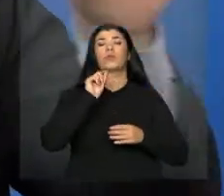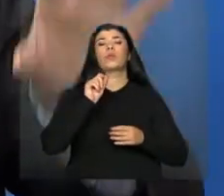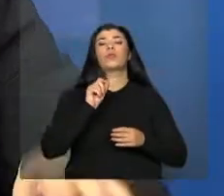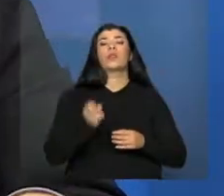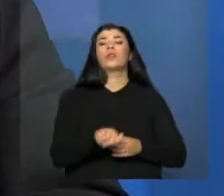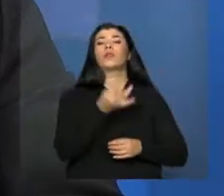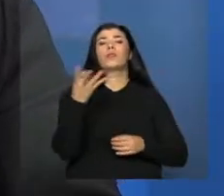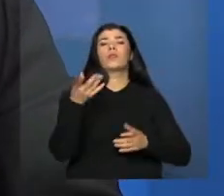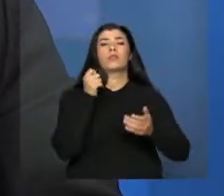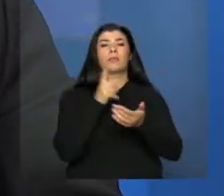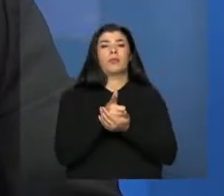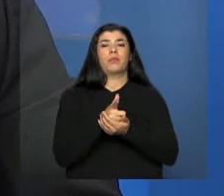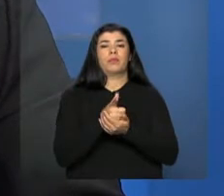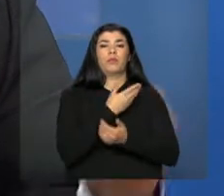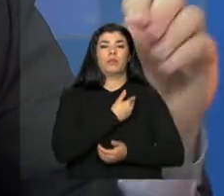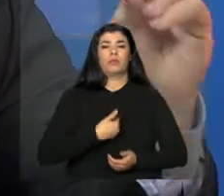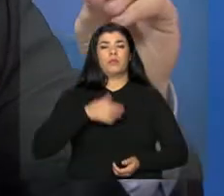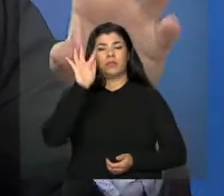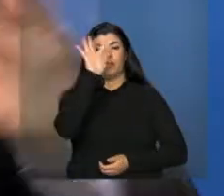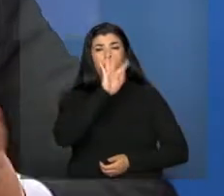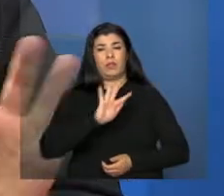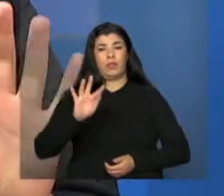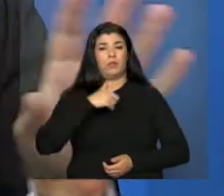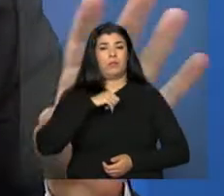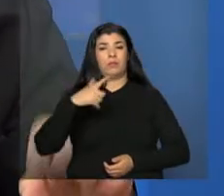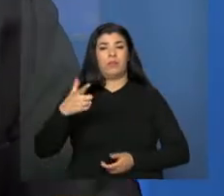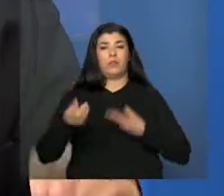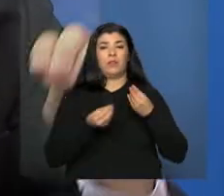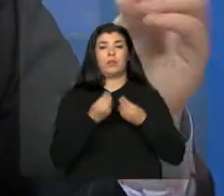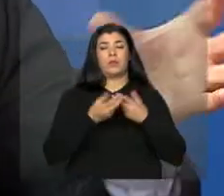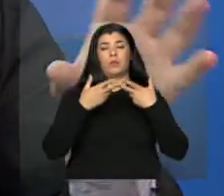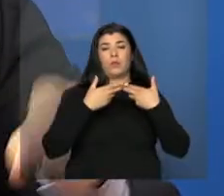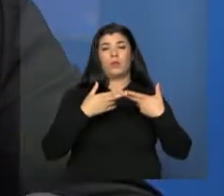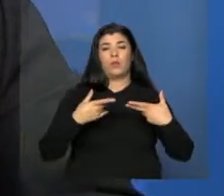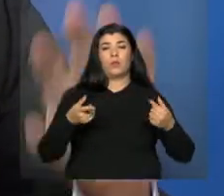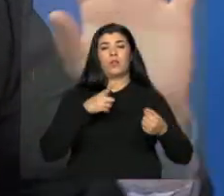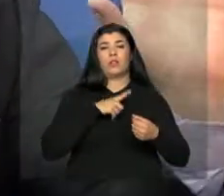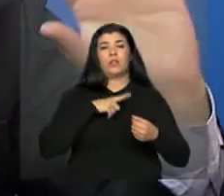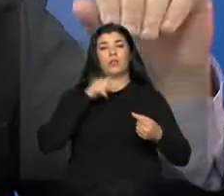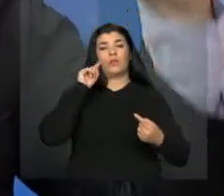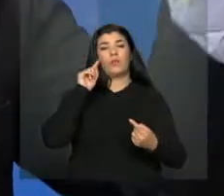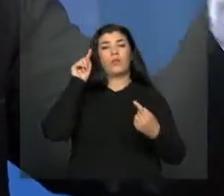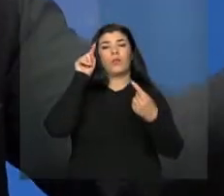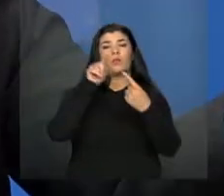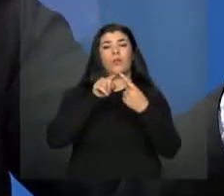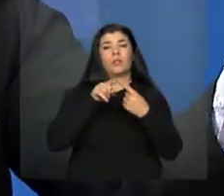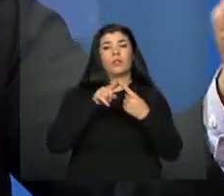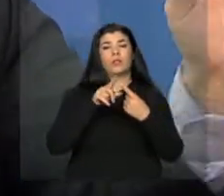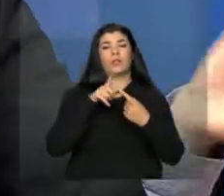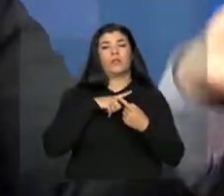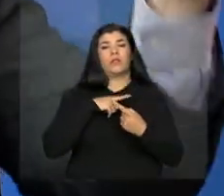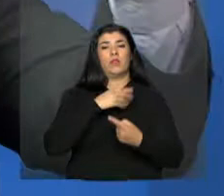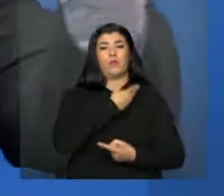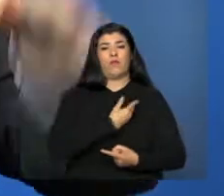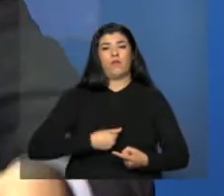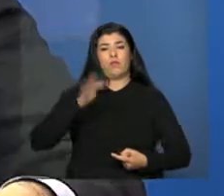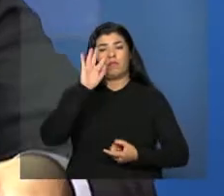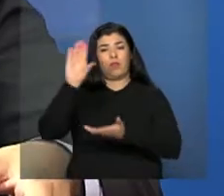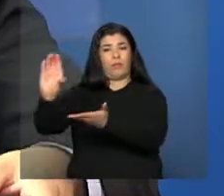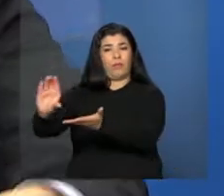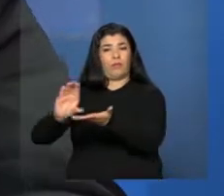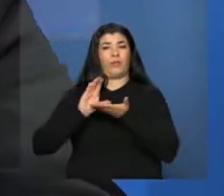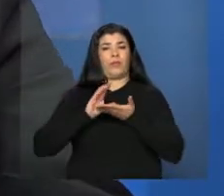foi, para ter uma coisa que não uma pressão de conta, chama de nexo de causalidade, ou seja, eu repassei aquele recurso, aquele recurso foi